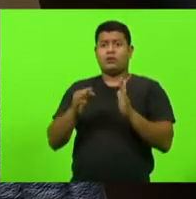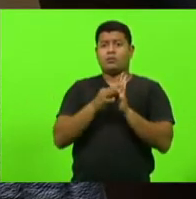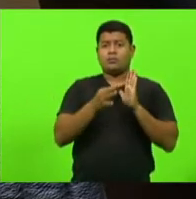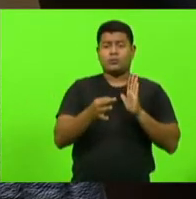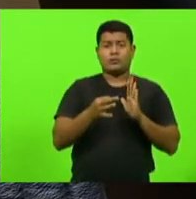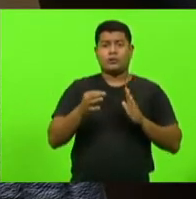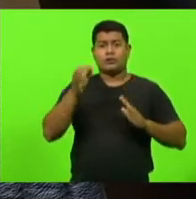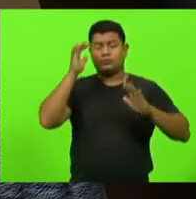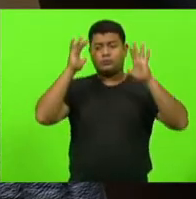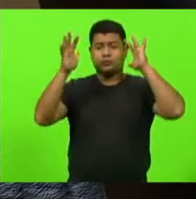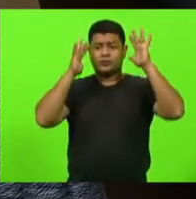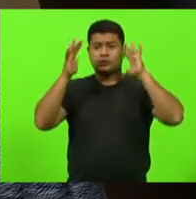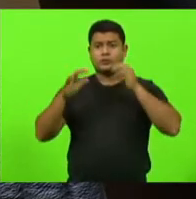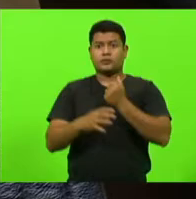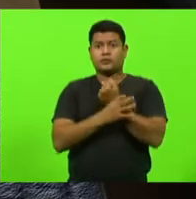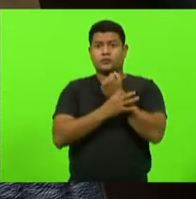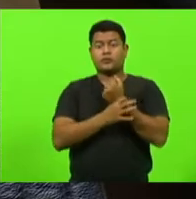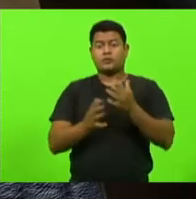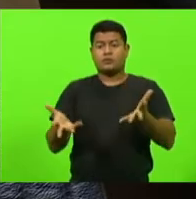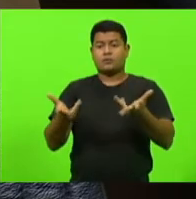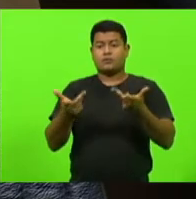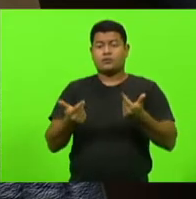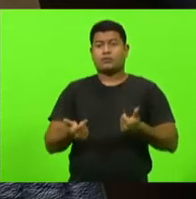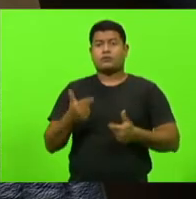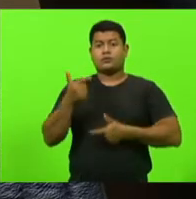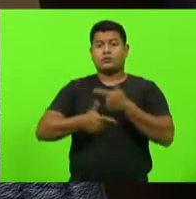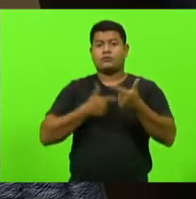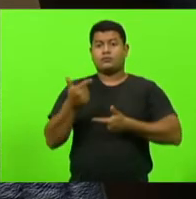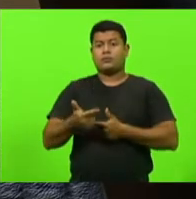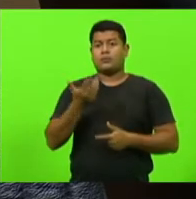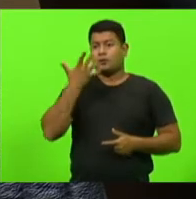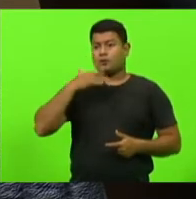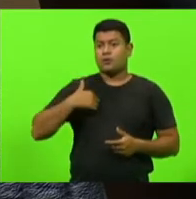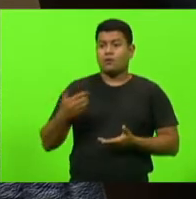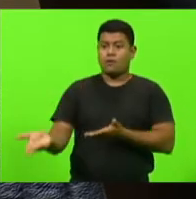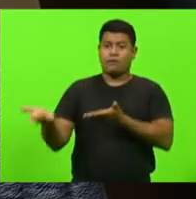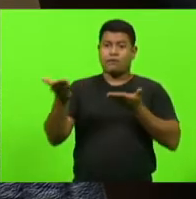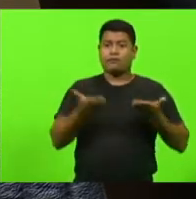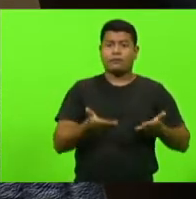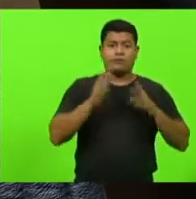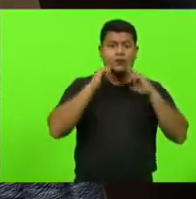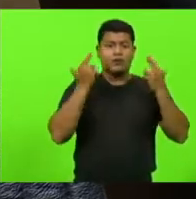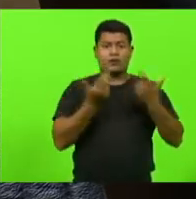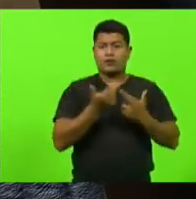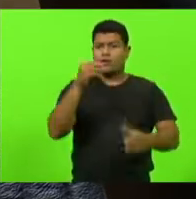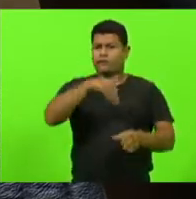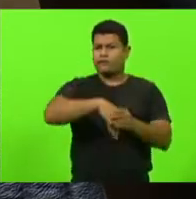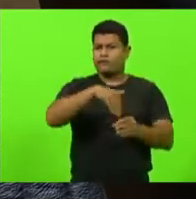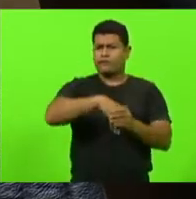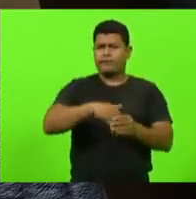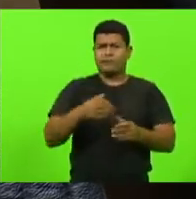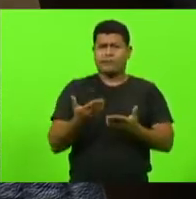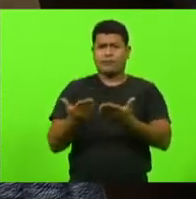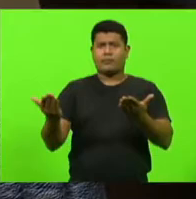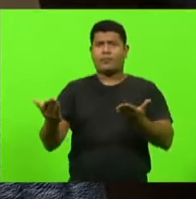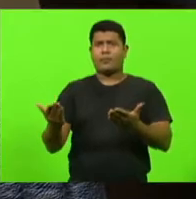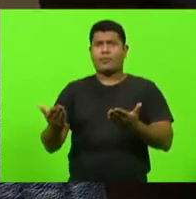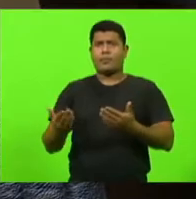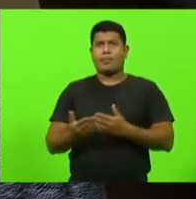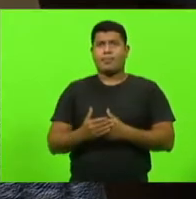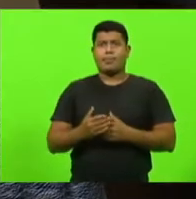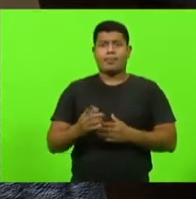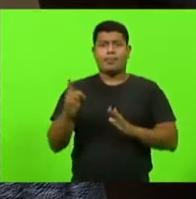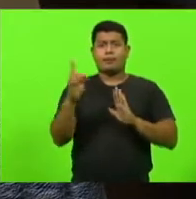na segurança e qualidade do trabalho com as crianças. Convido todos os pais para a reunião, como se os pais é que vão decidir, o decreto do governador não